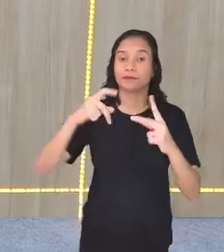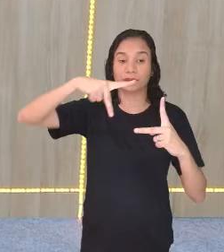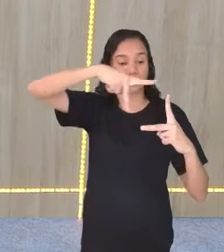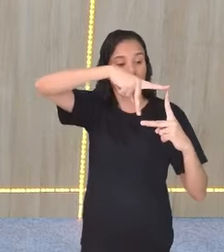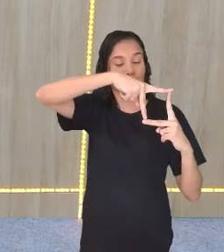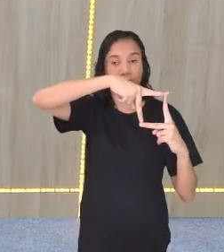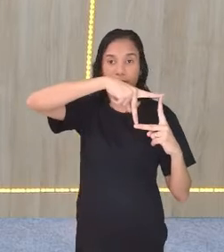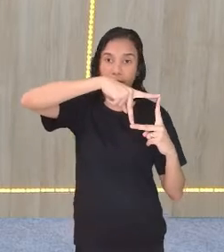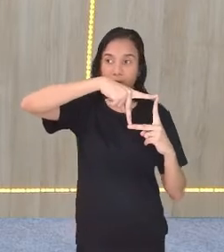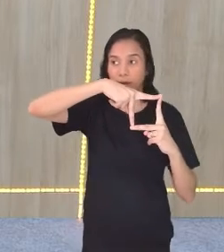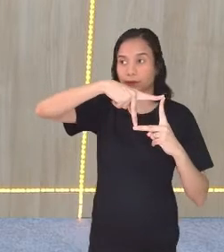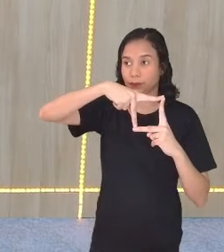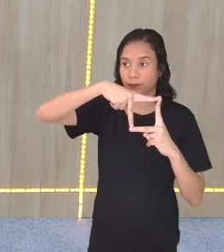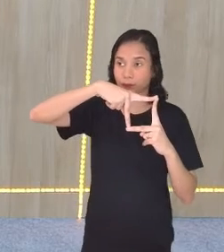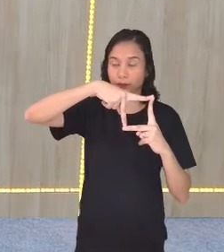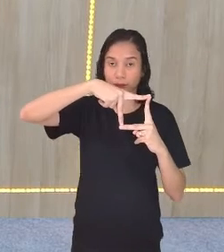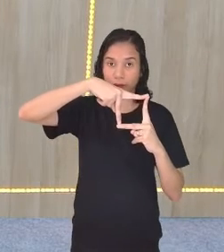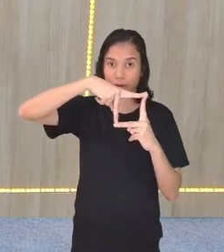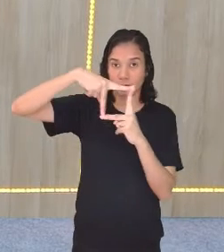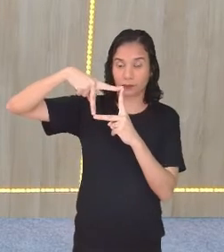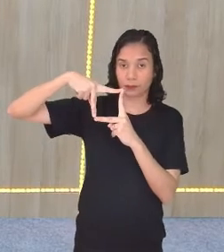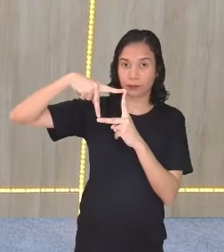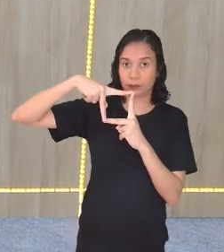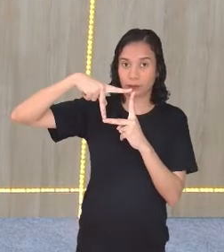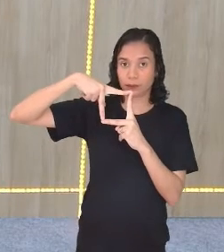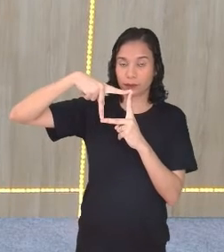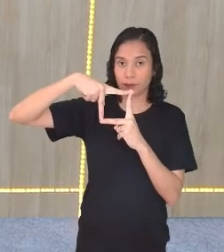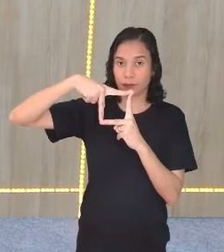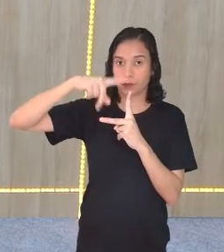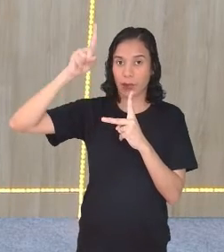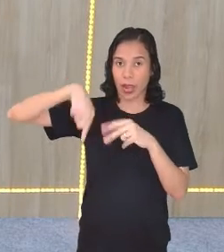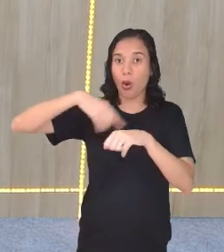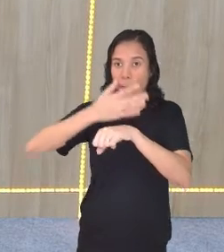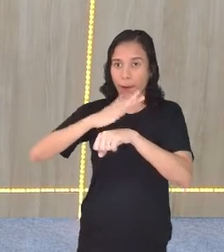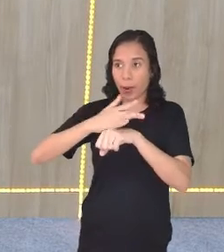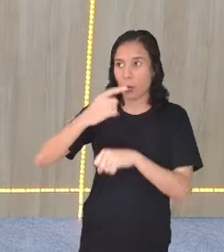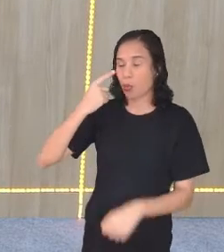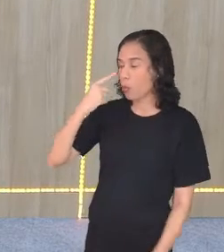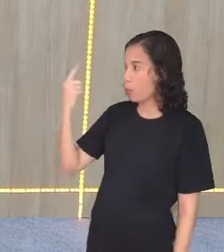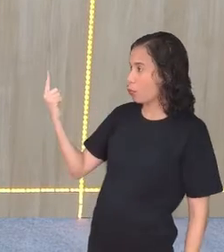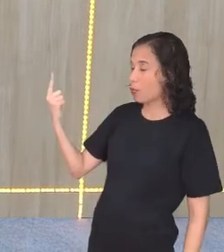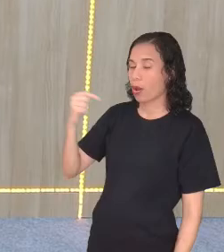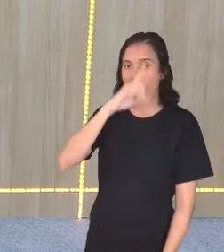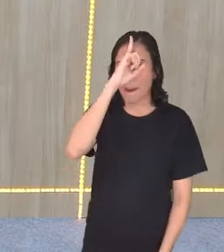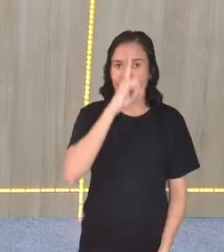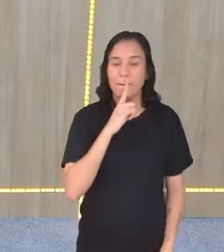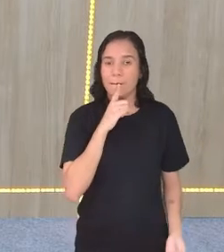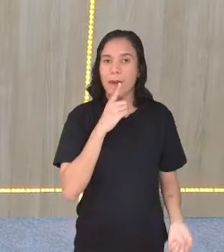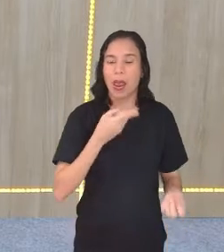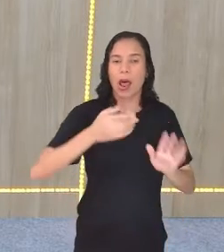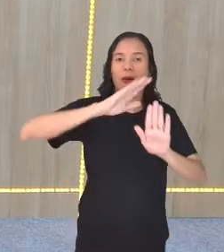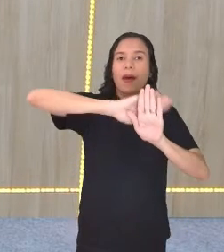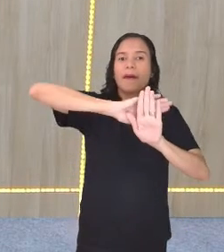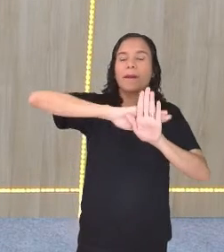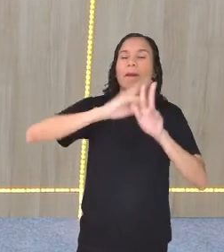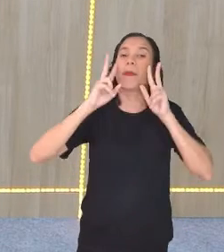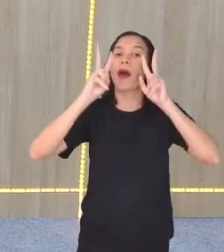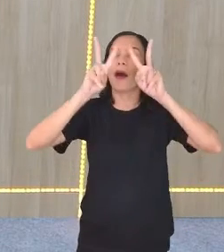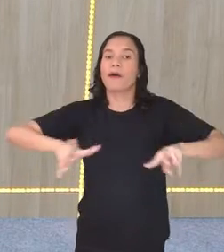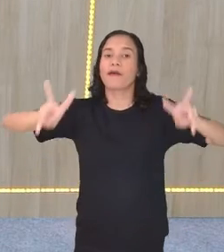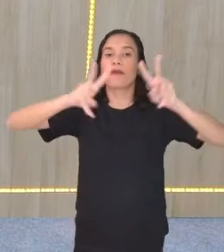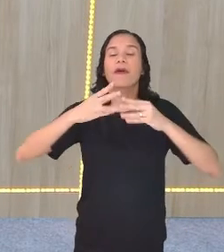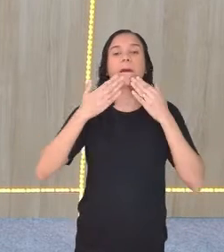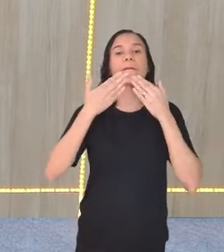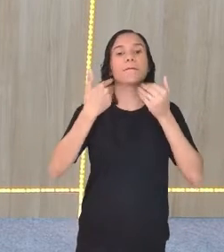E aqui, o quadrado é a parte branca, tá? Trouxe a folha amarela. Tô botando em cima da folha amarela.